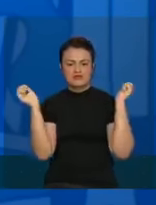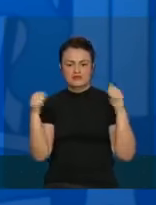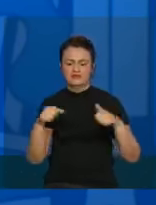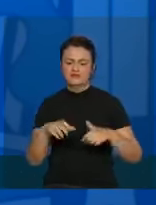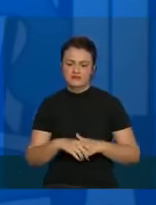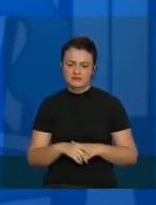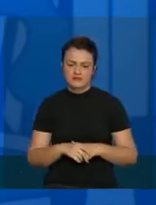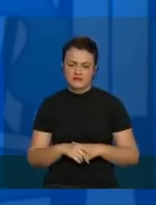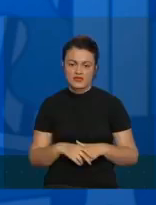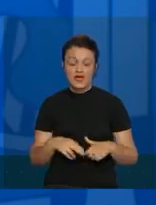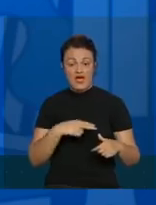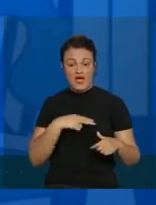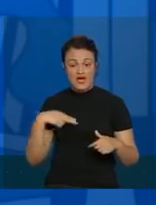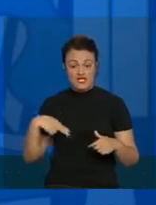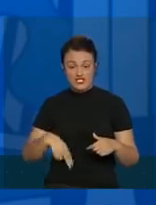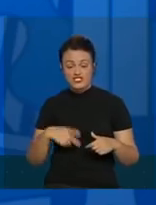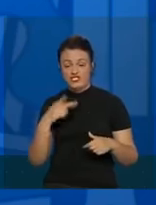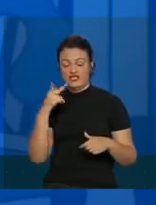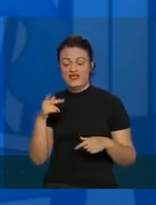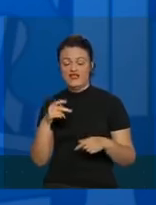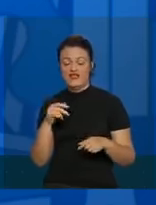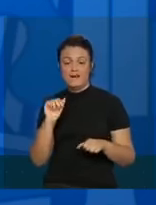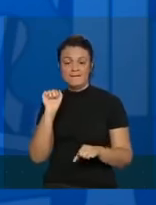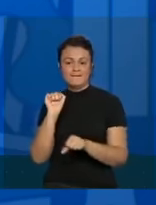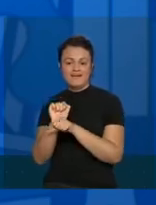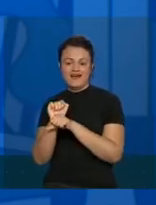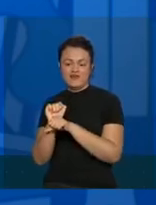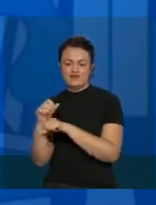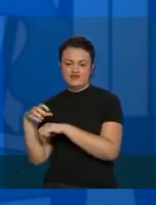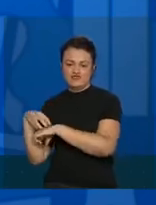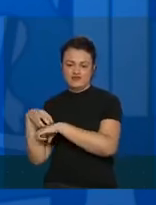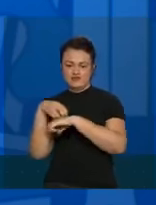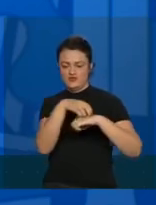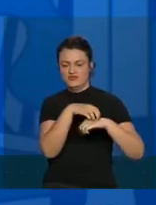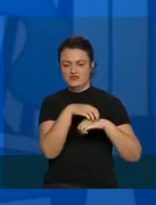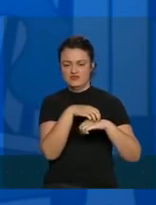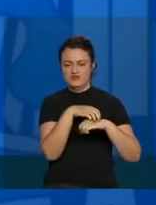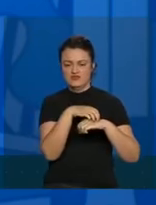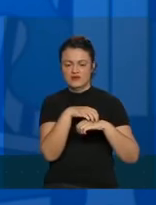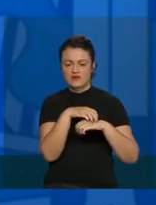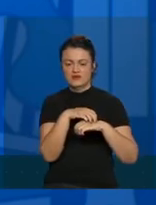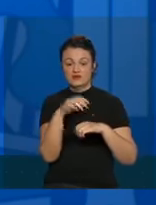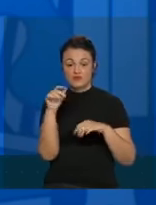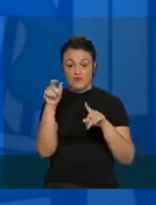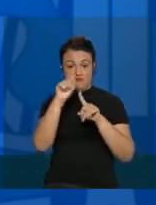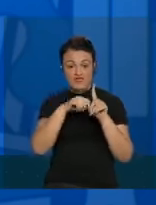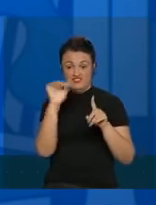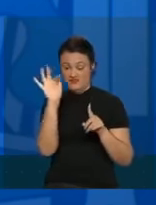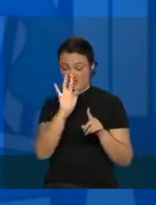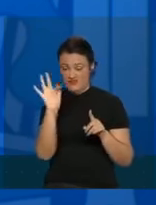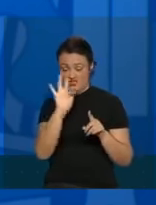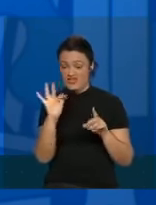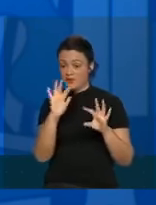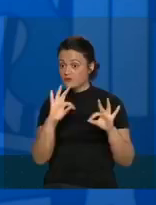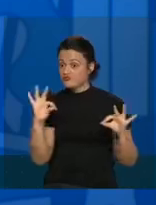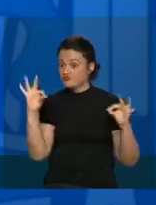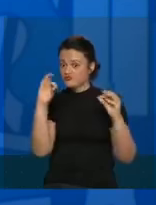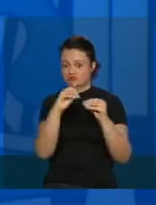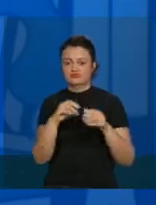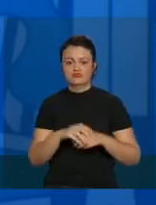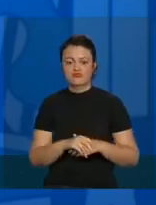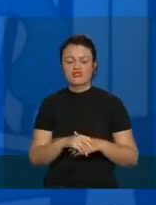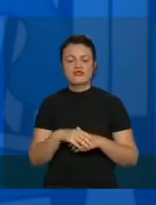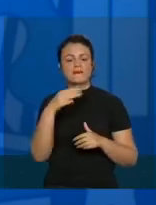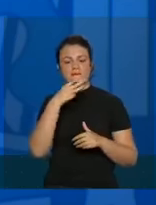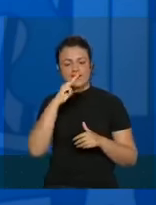A China, ela suspendeu a exportação praticamente o mês de fevereiro inteiro e,